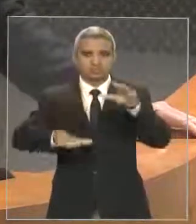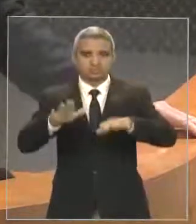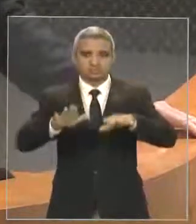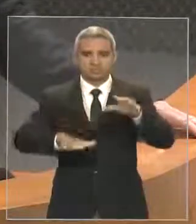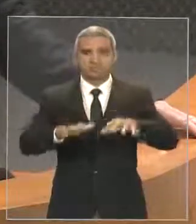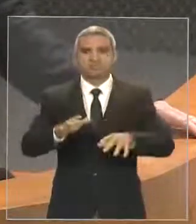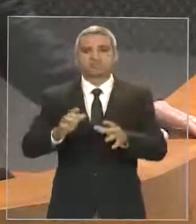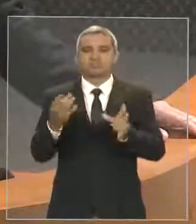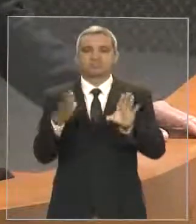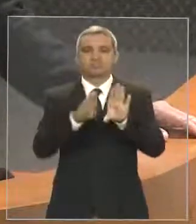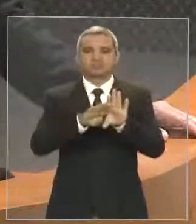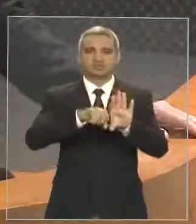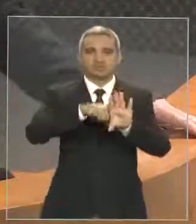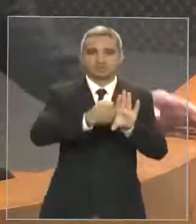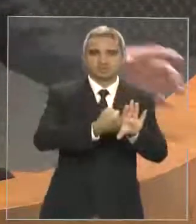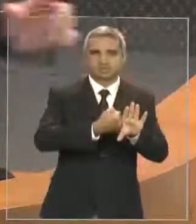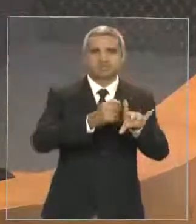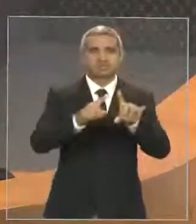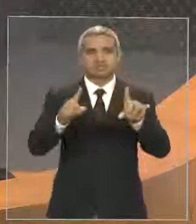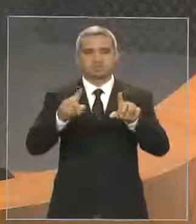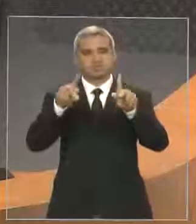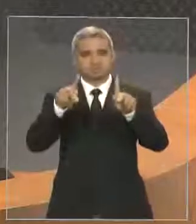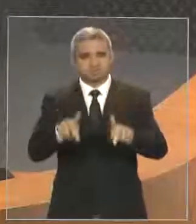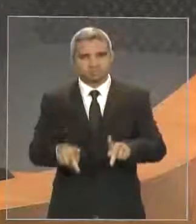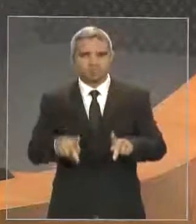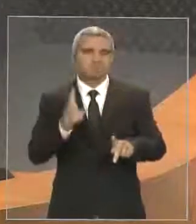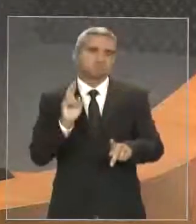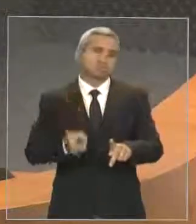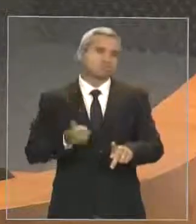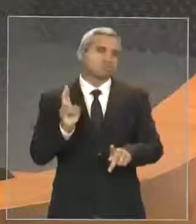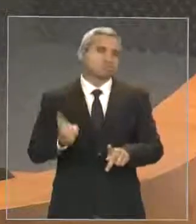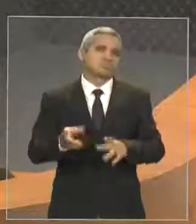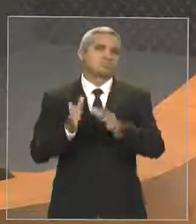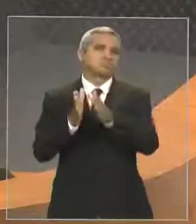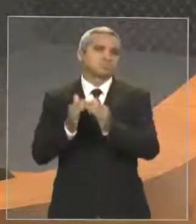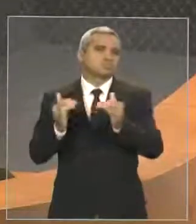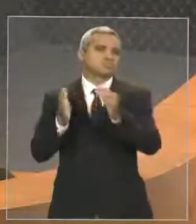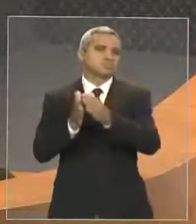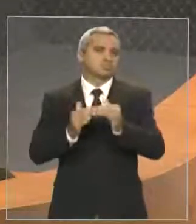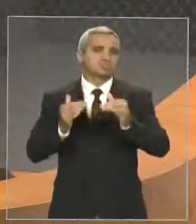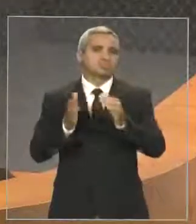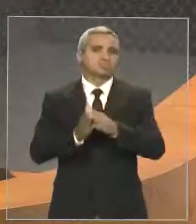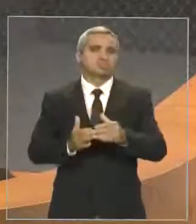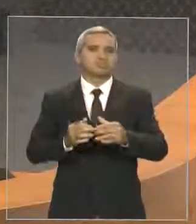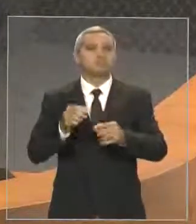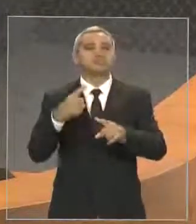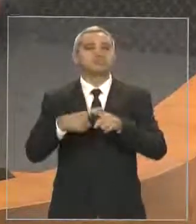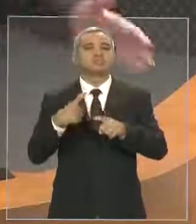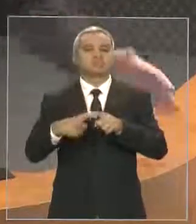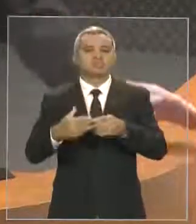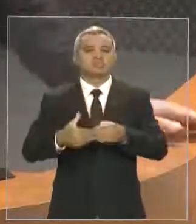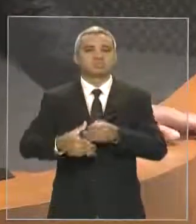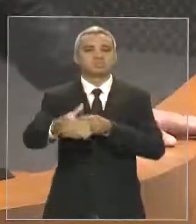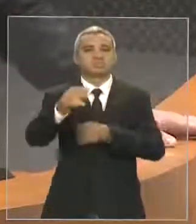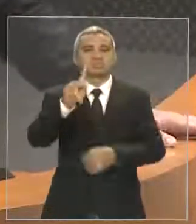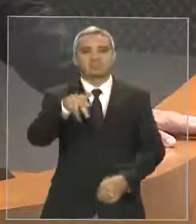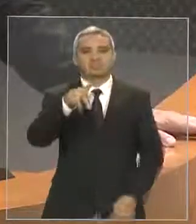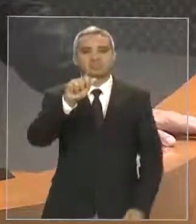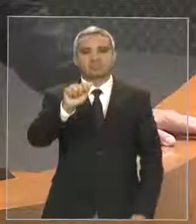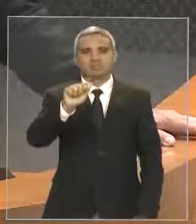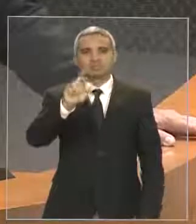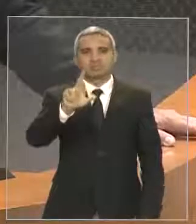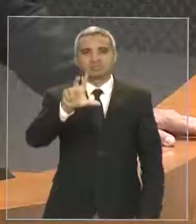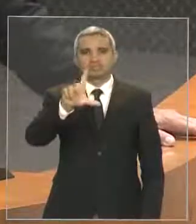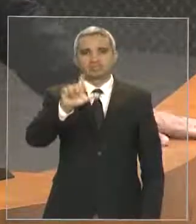mas sempre reconhecidas pelo povo. Tanto é que nunca, nunca morrerá, porque o dia que morreu o parlamento, morre na verdade a